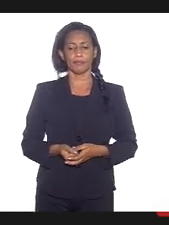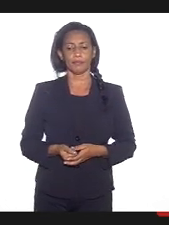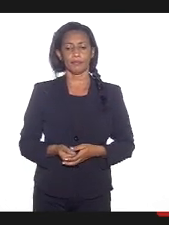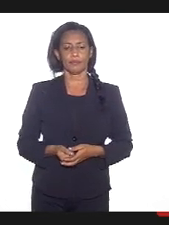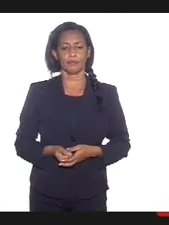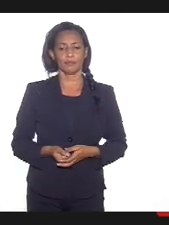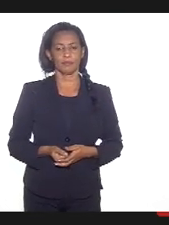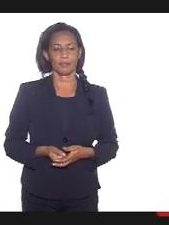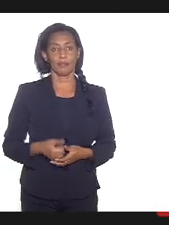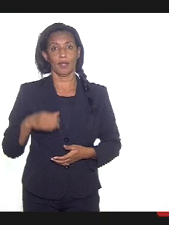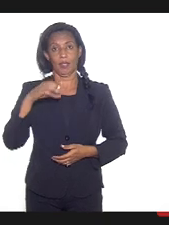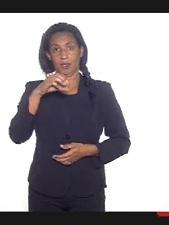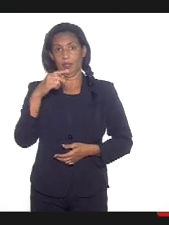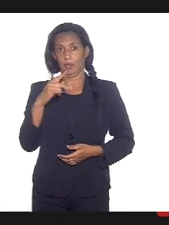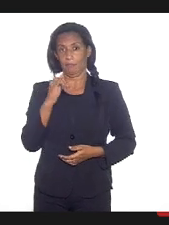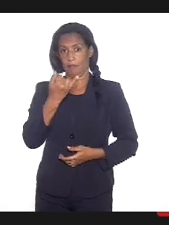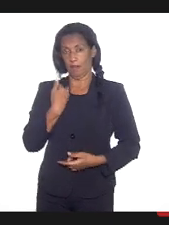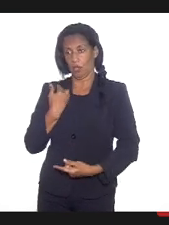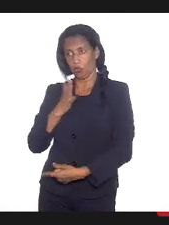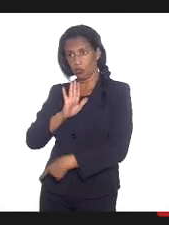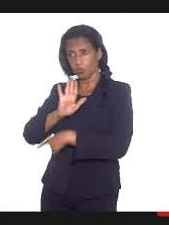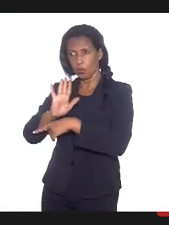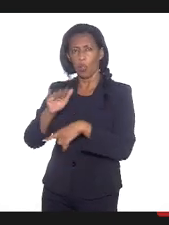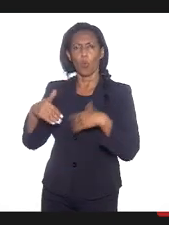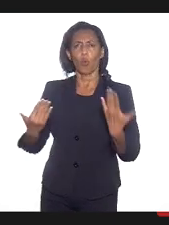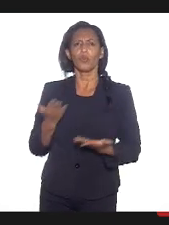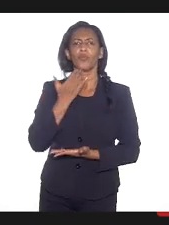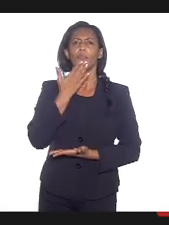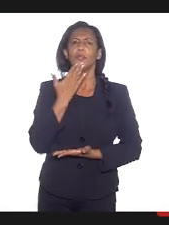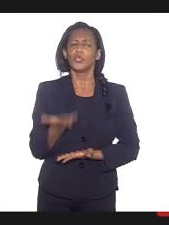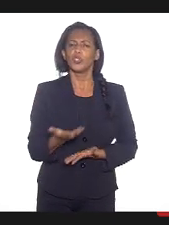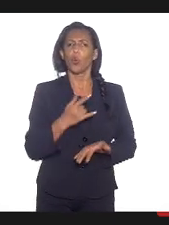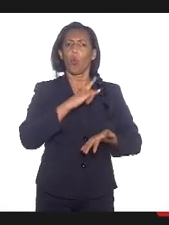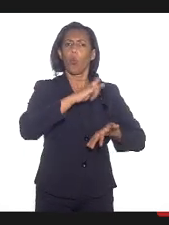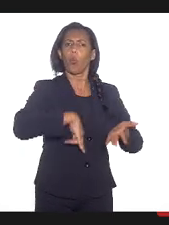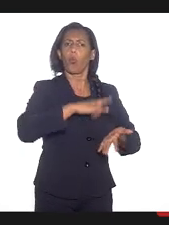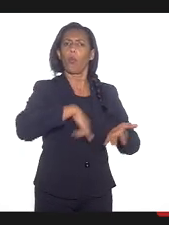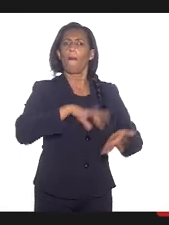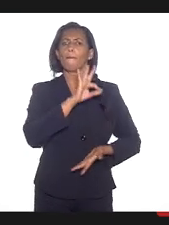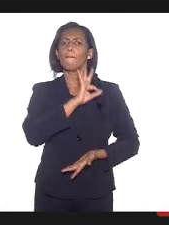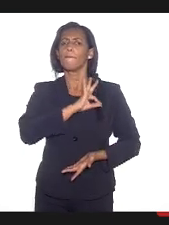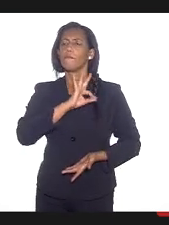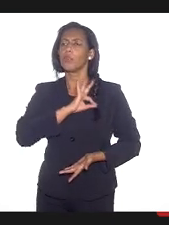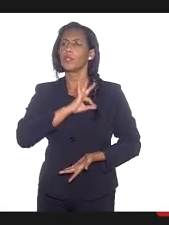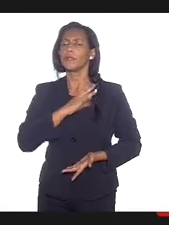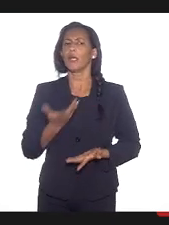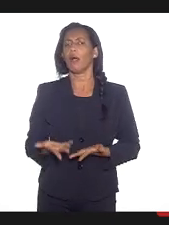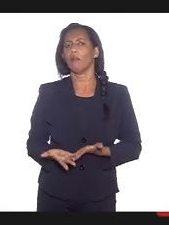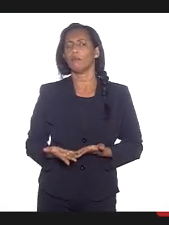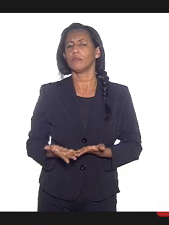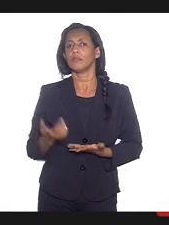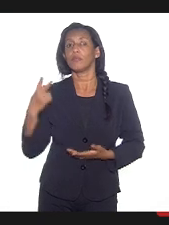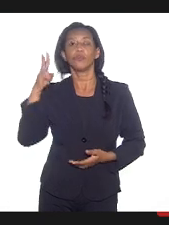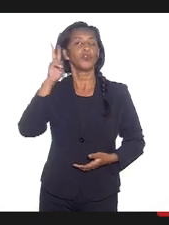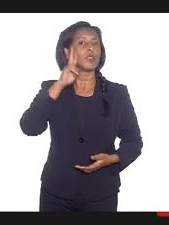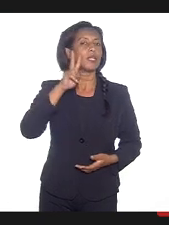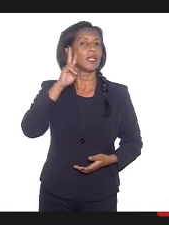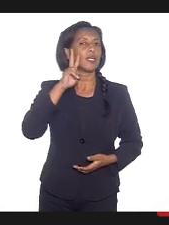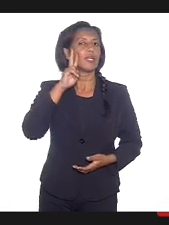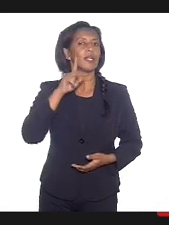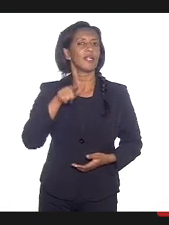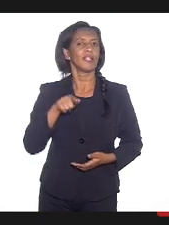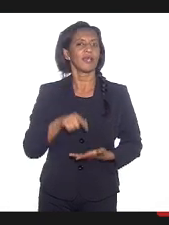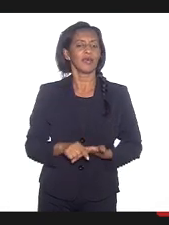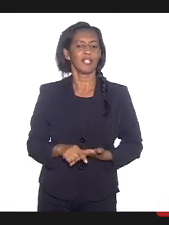contribuição à CPI, quando forem pedir os registros policiais do tipo penal, temos que lembrar que temos que pedir os